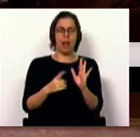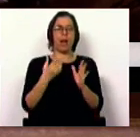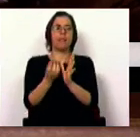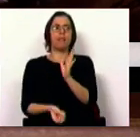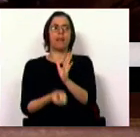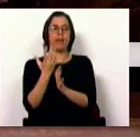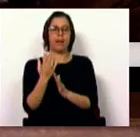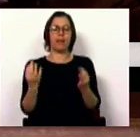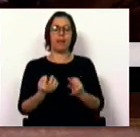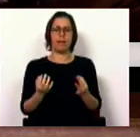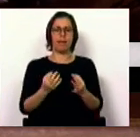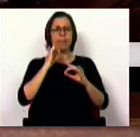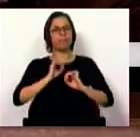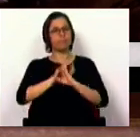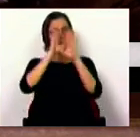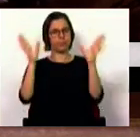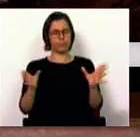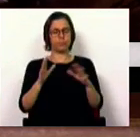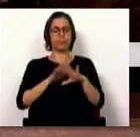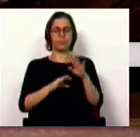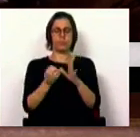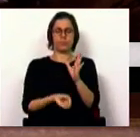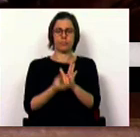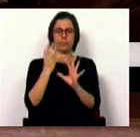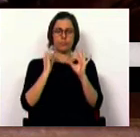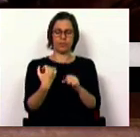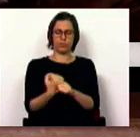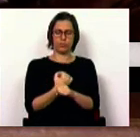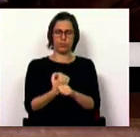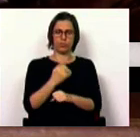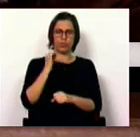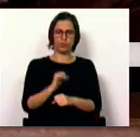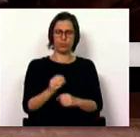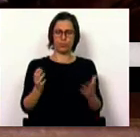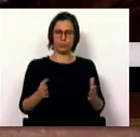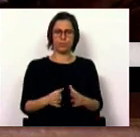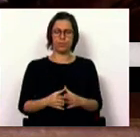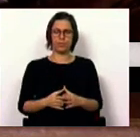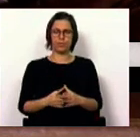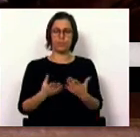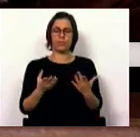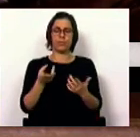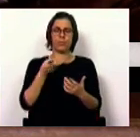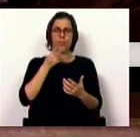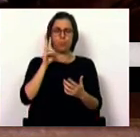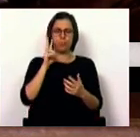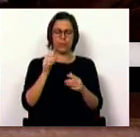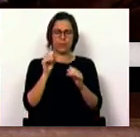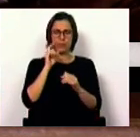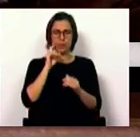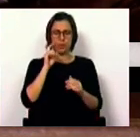clarificadas ou criadas funções de diretor de segurança